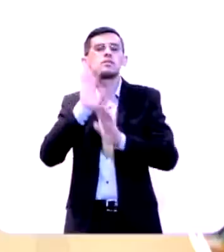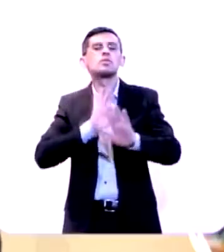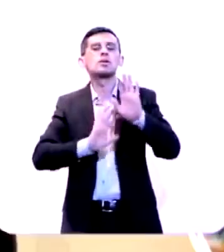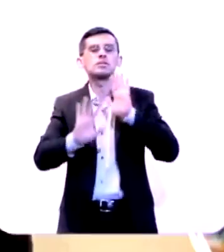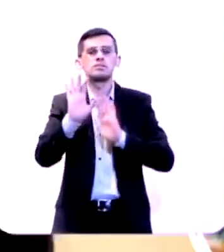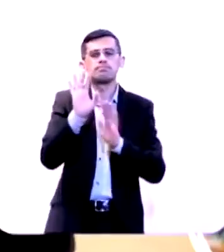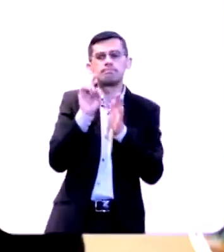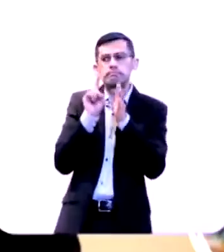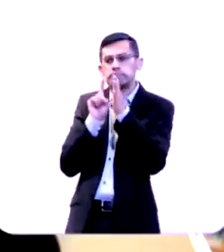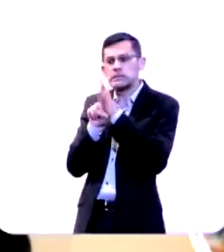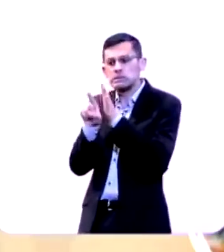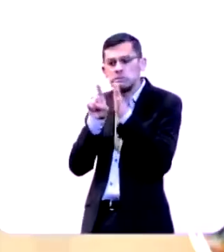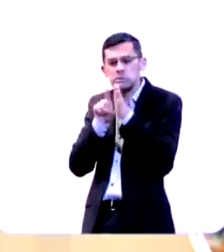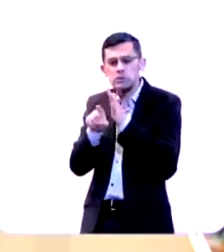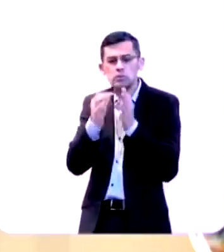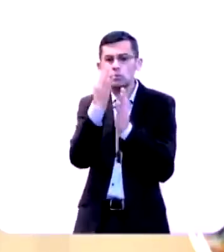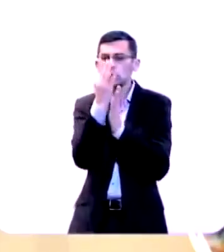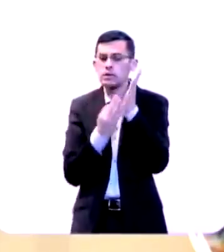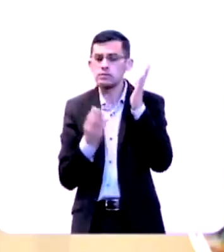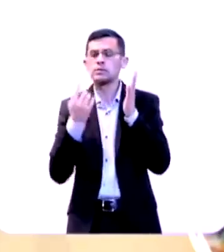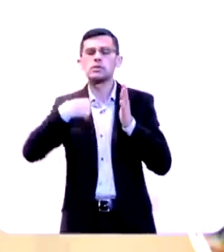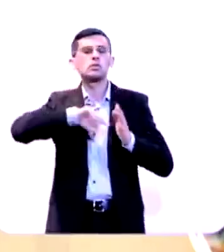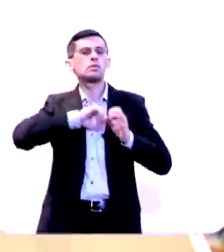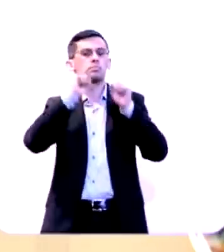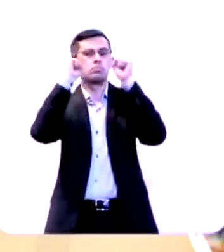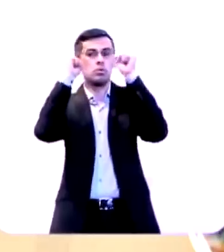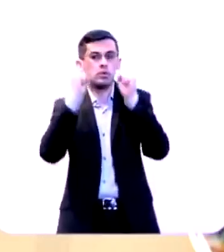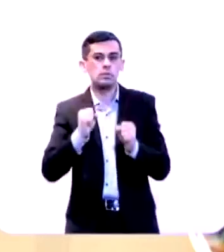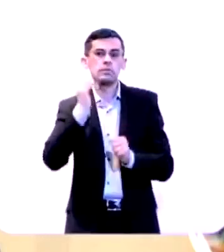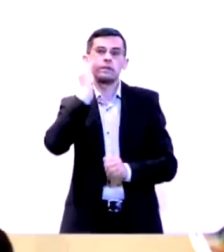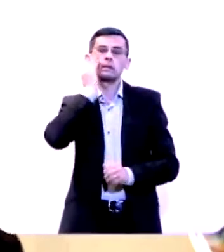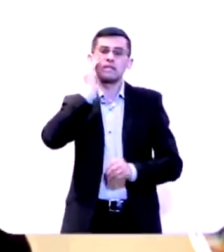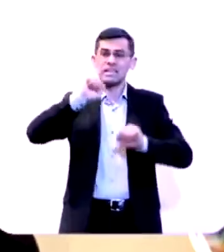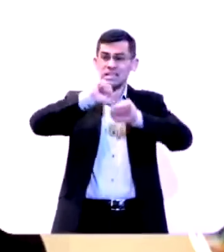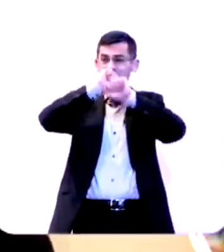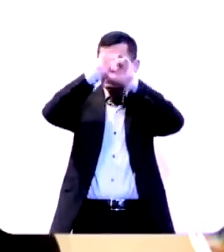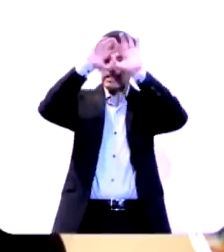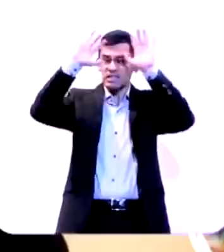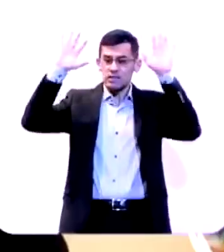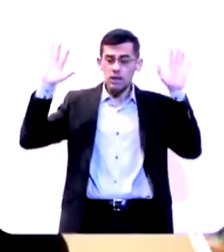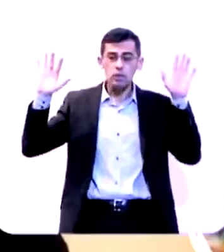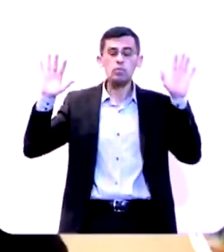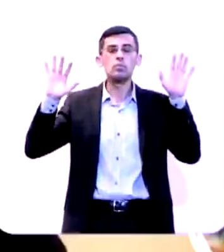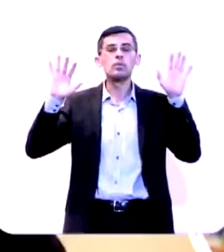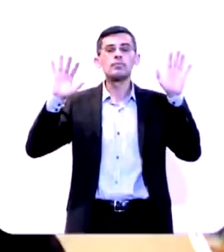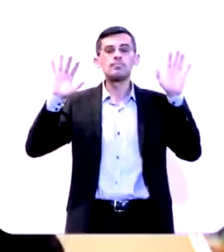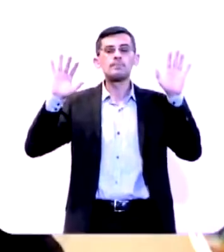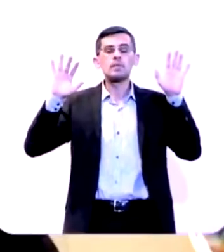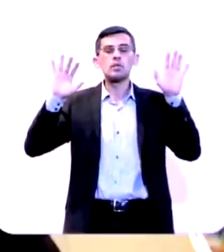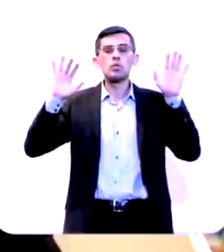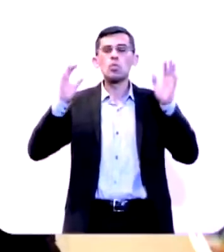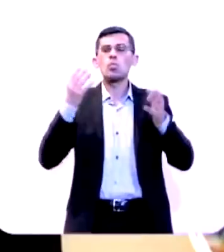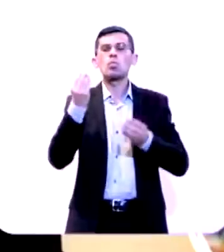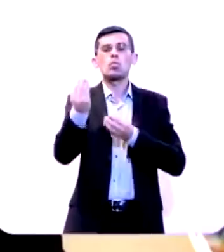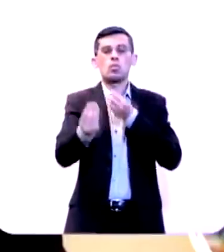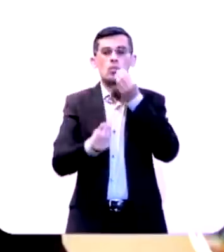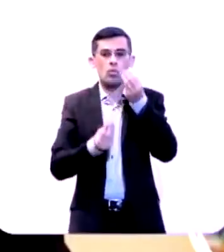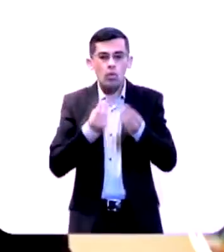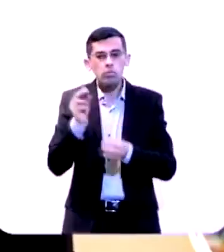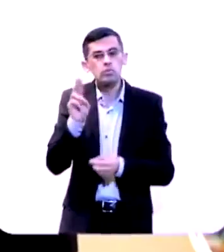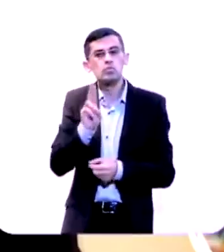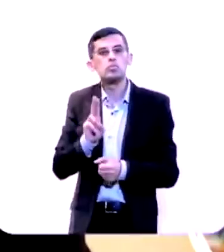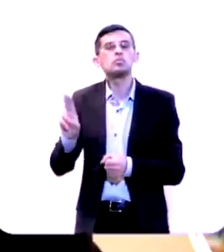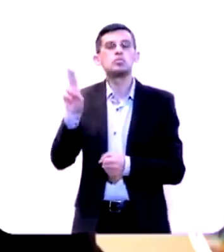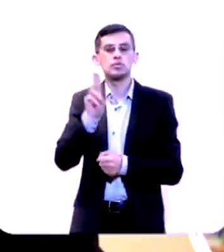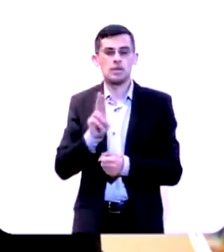perguntas a ele para que possamos entender, não é? Como usar